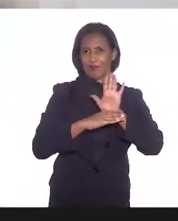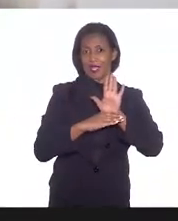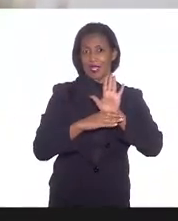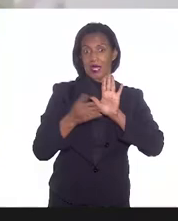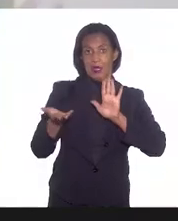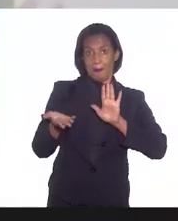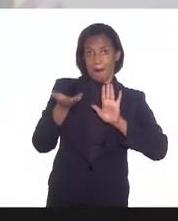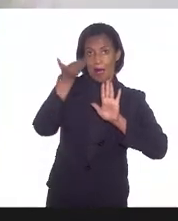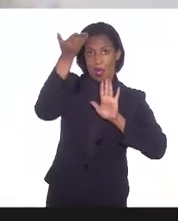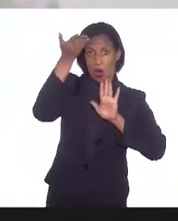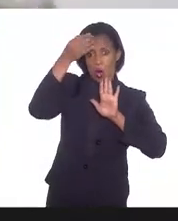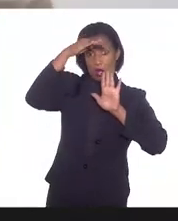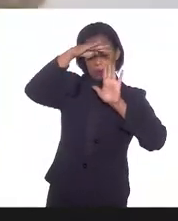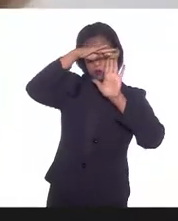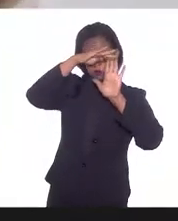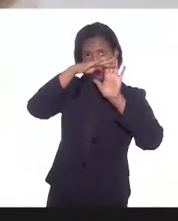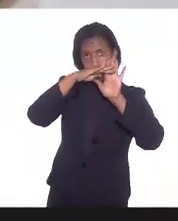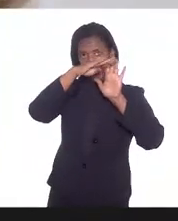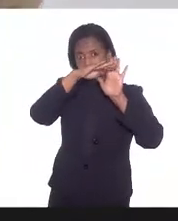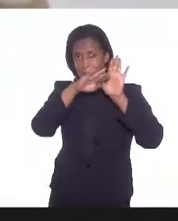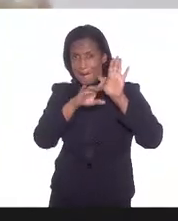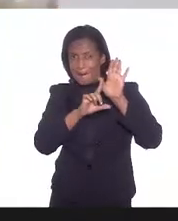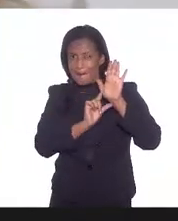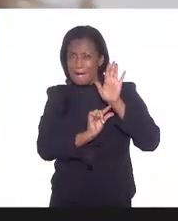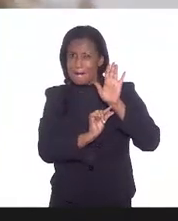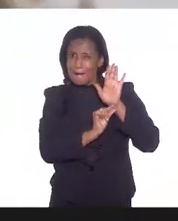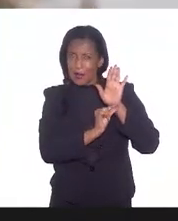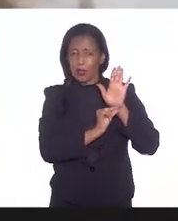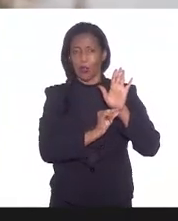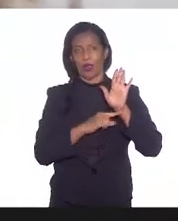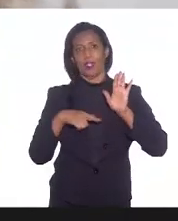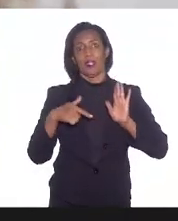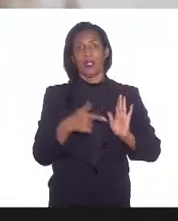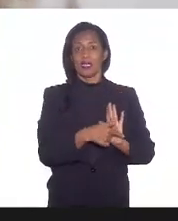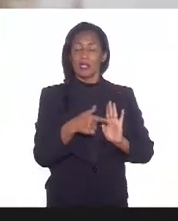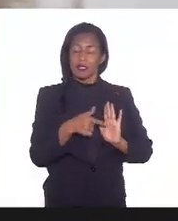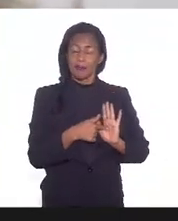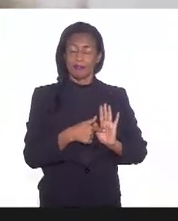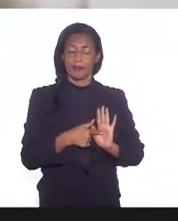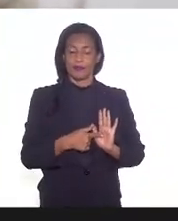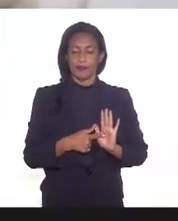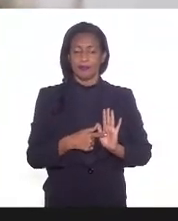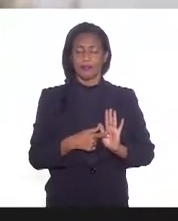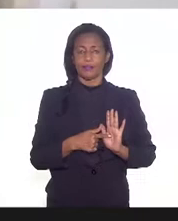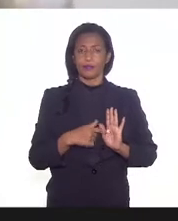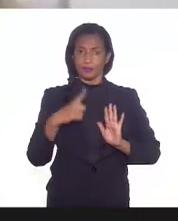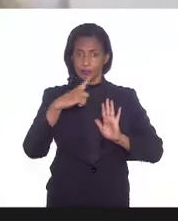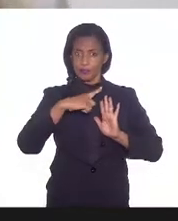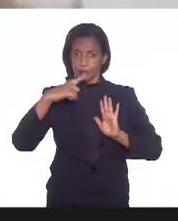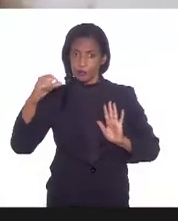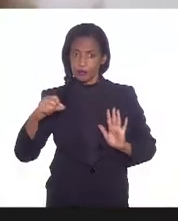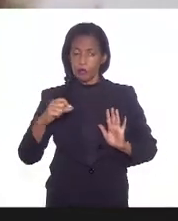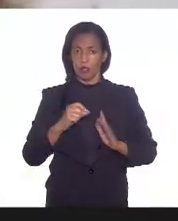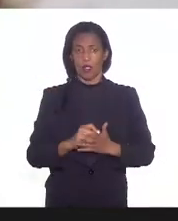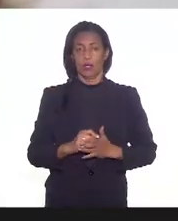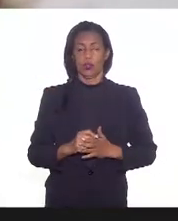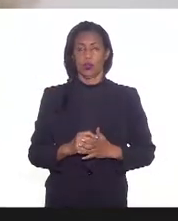para a menor. e essa opção, né, por